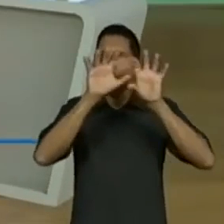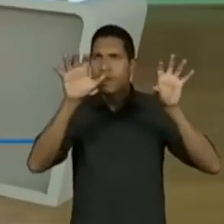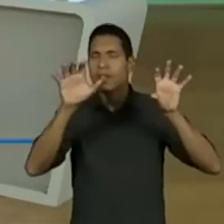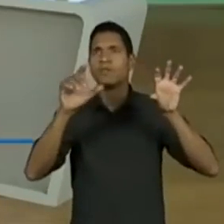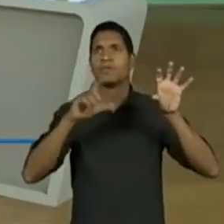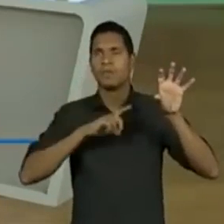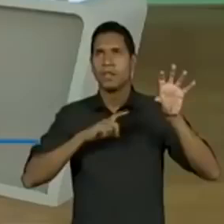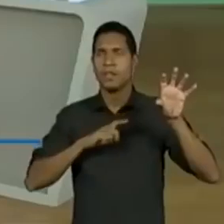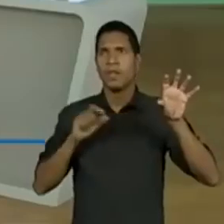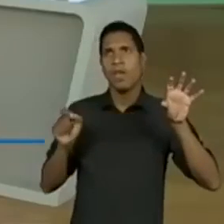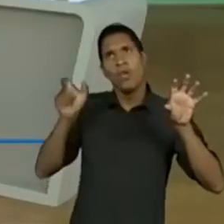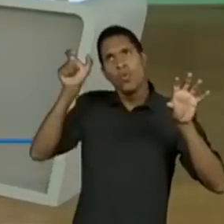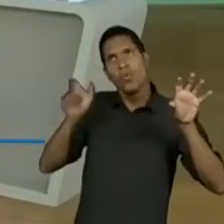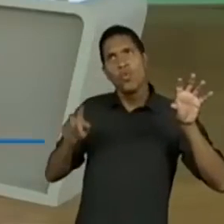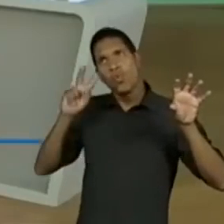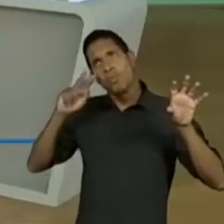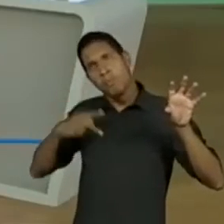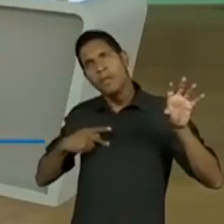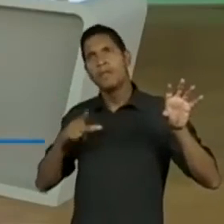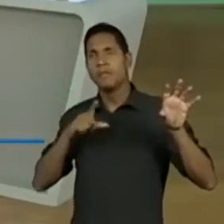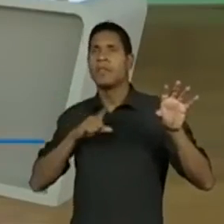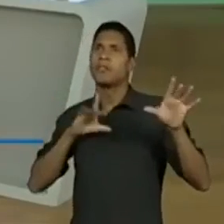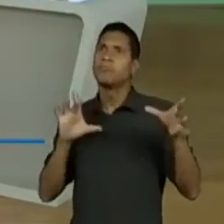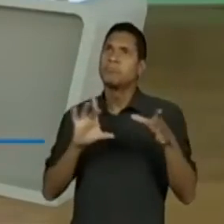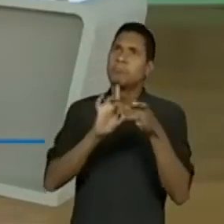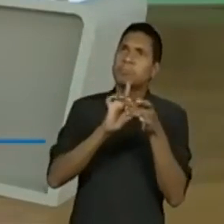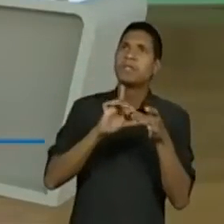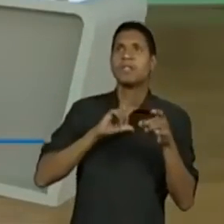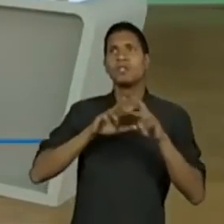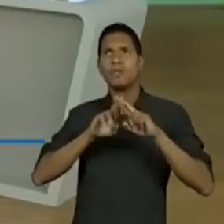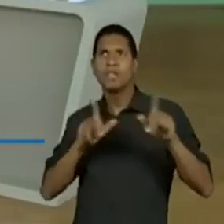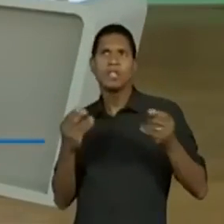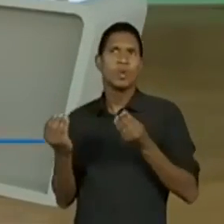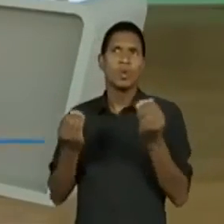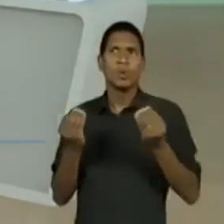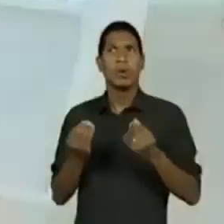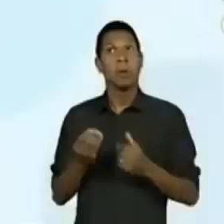ao universo. De certa forma, sim. Vamos ver aqui, ó.